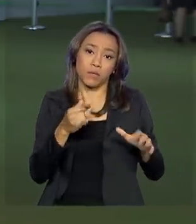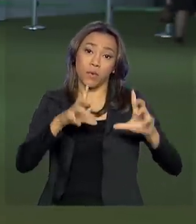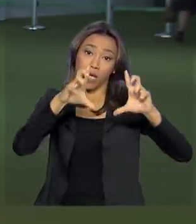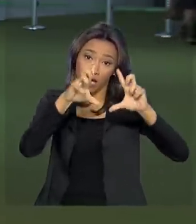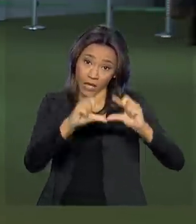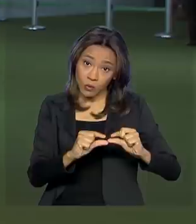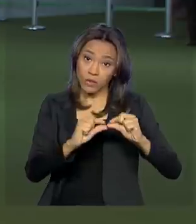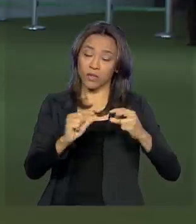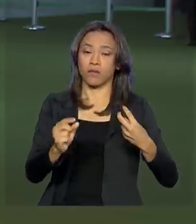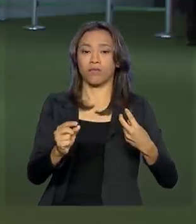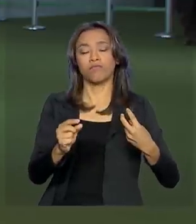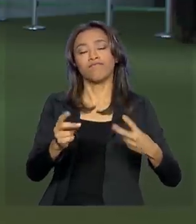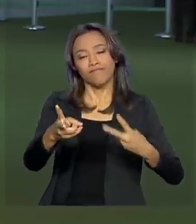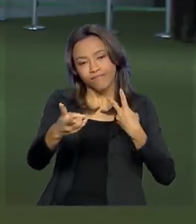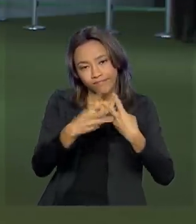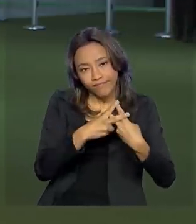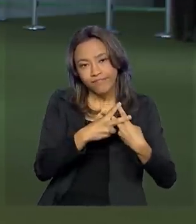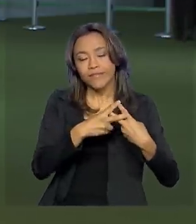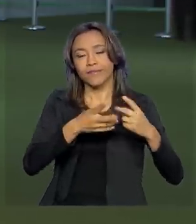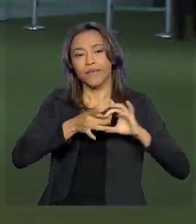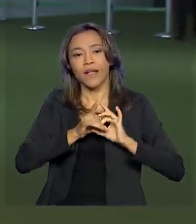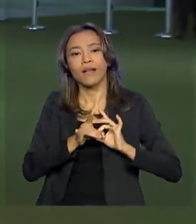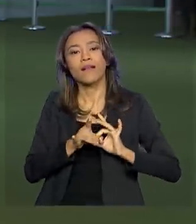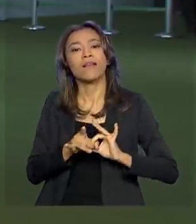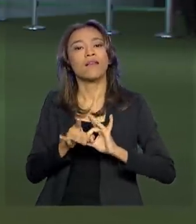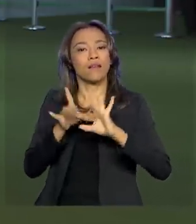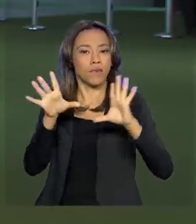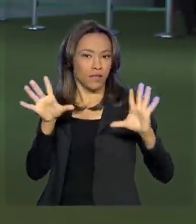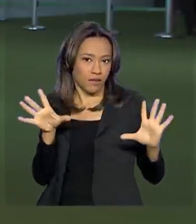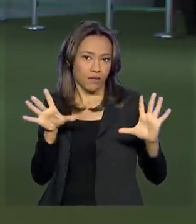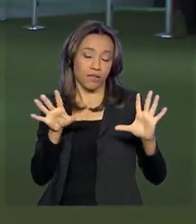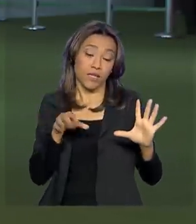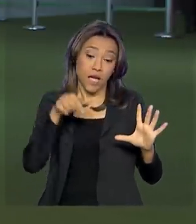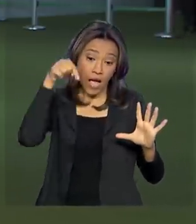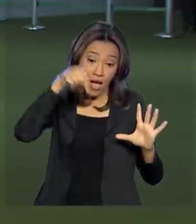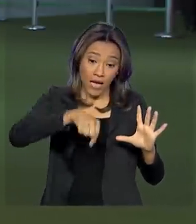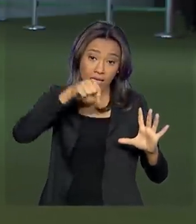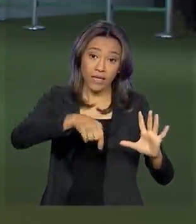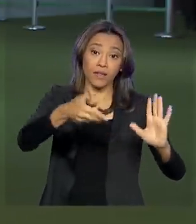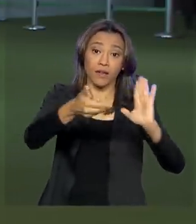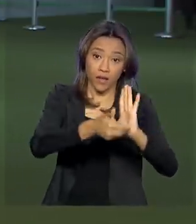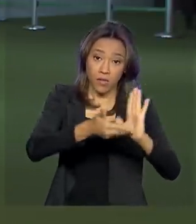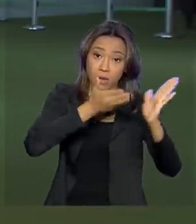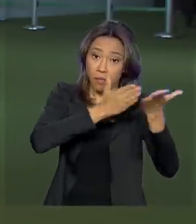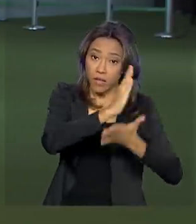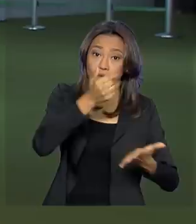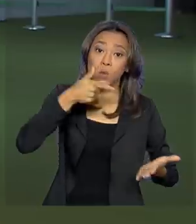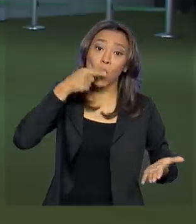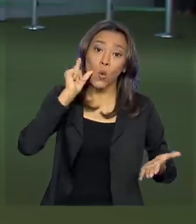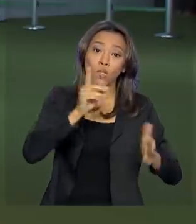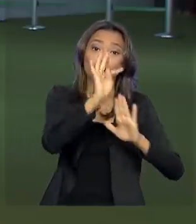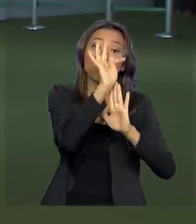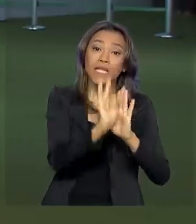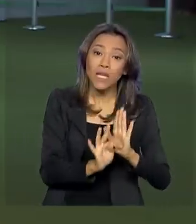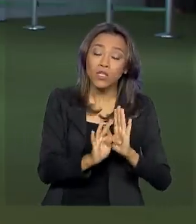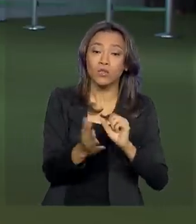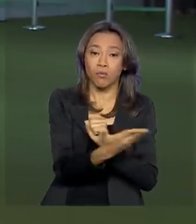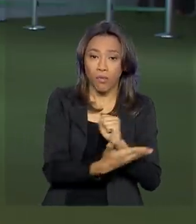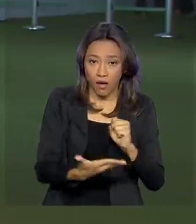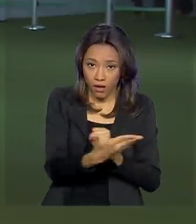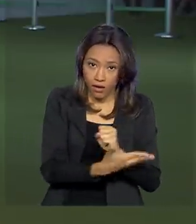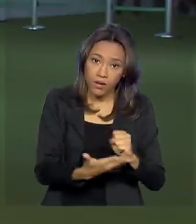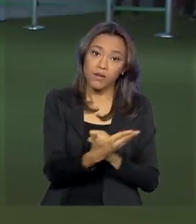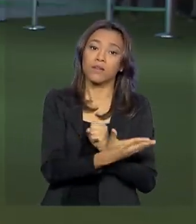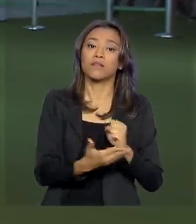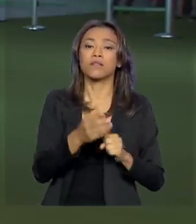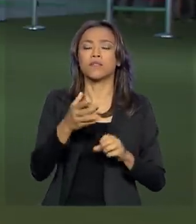de regime e também liberdade condicional. Aqui na Câmara passou, foi aprovado ontem o texto base do marco legal